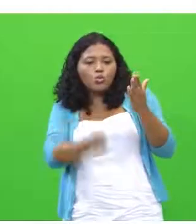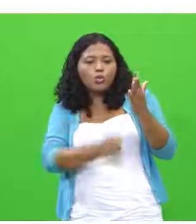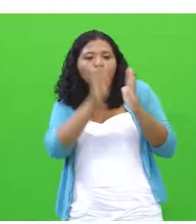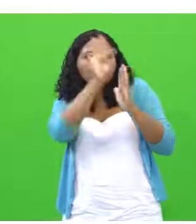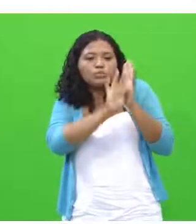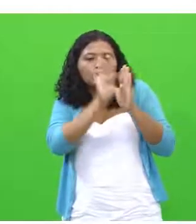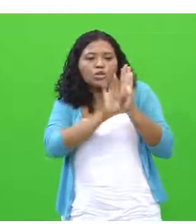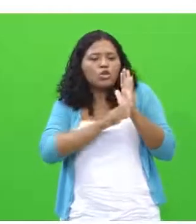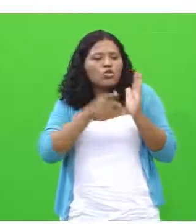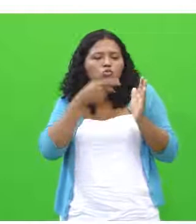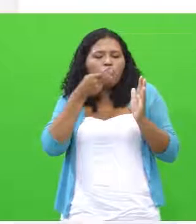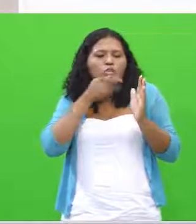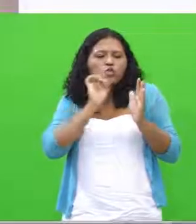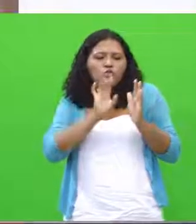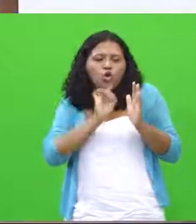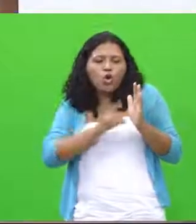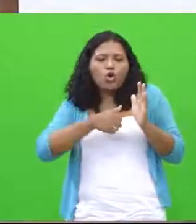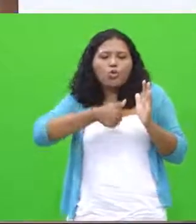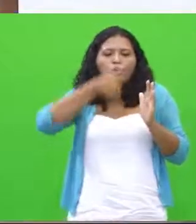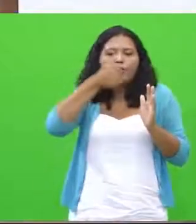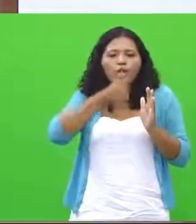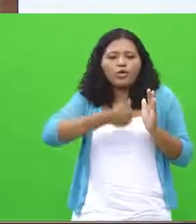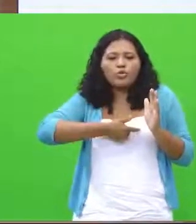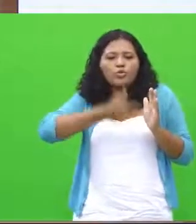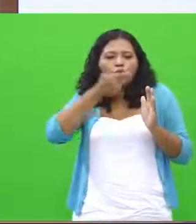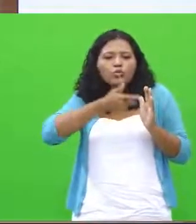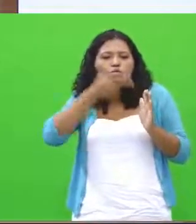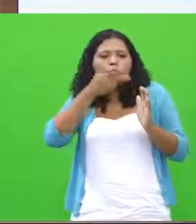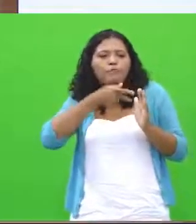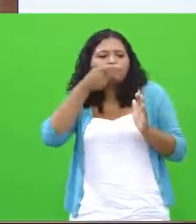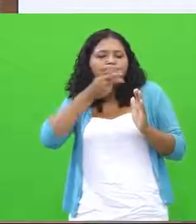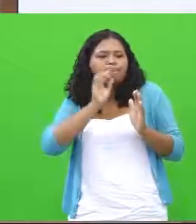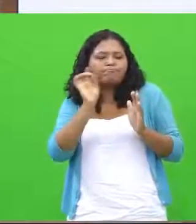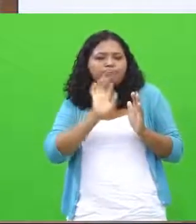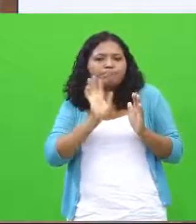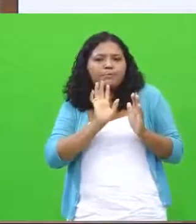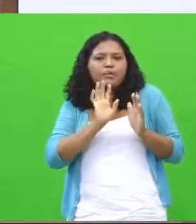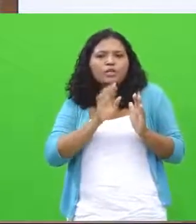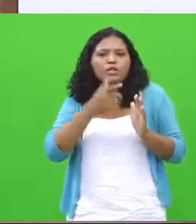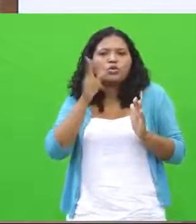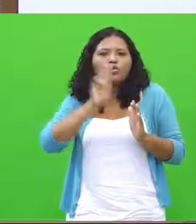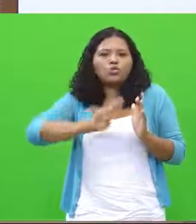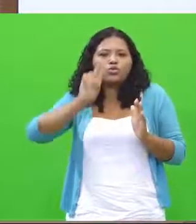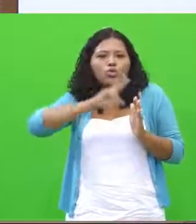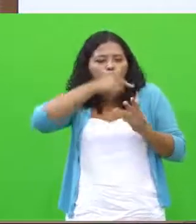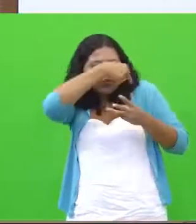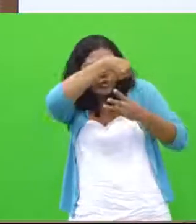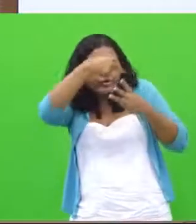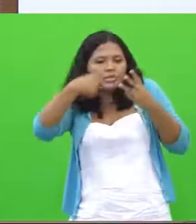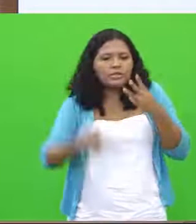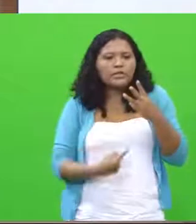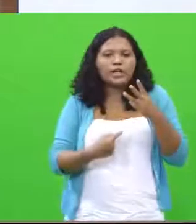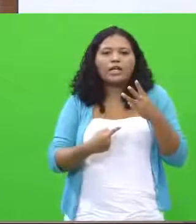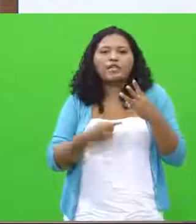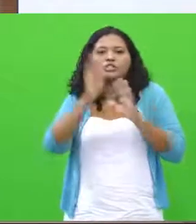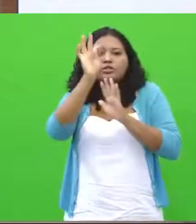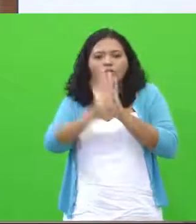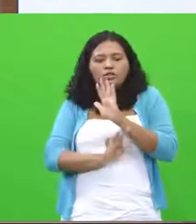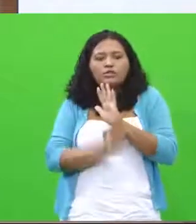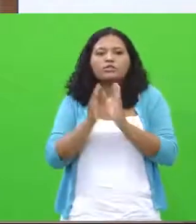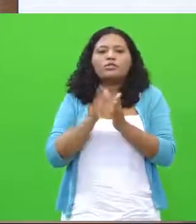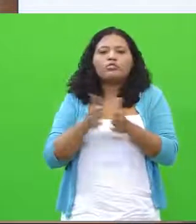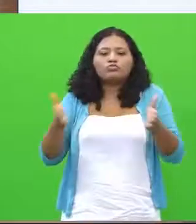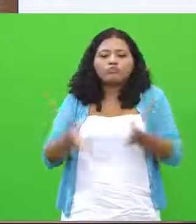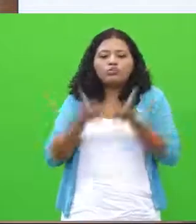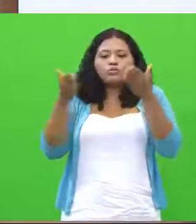texto 1, do texto 2, do texto 3, ele fez uma reflexão a respeito dos três textos